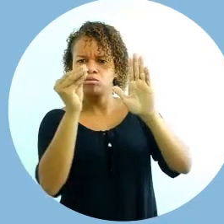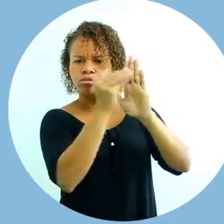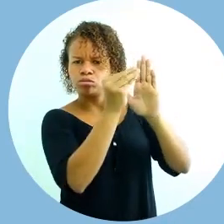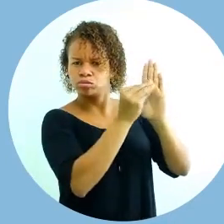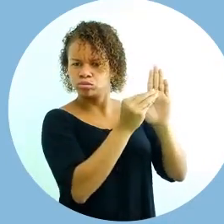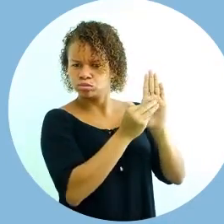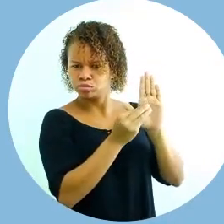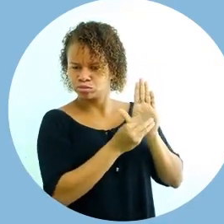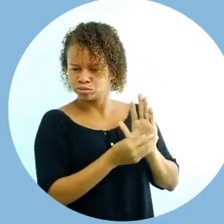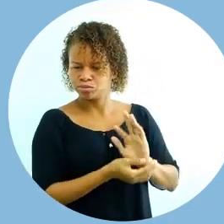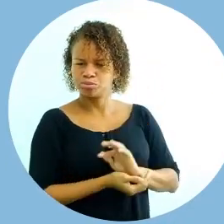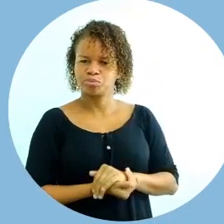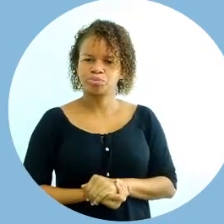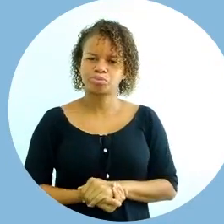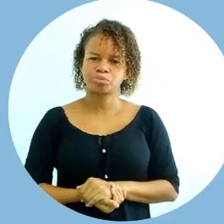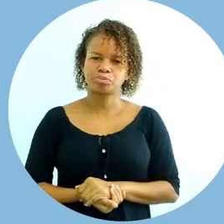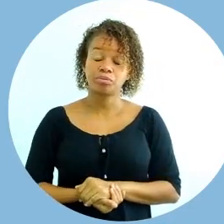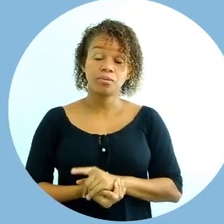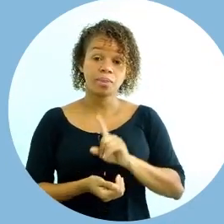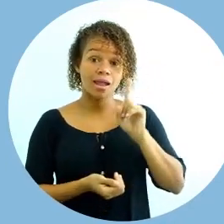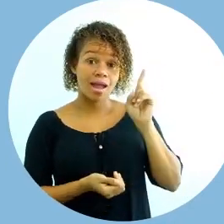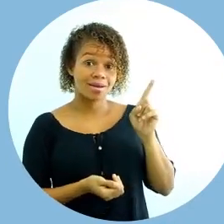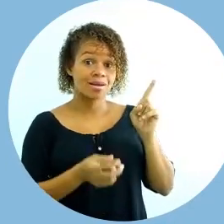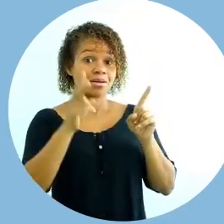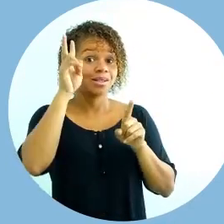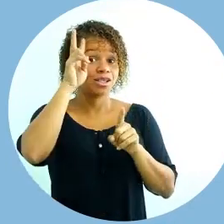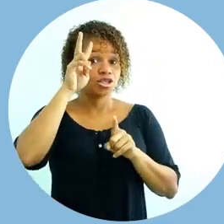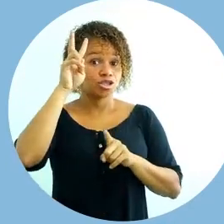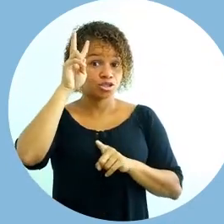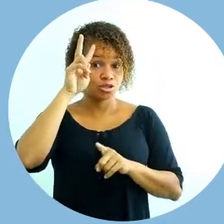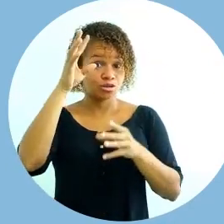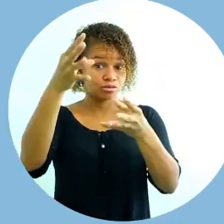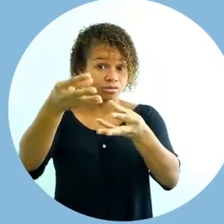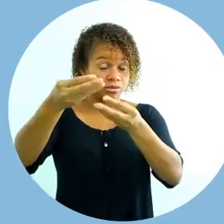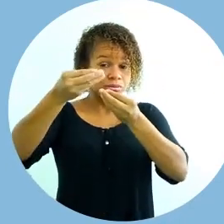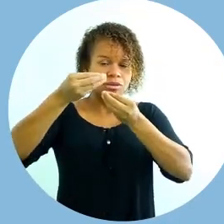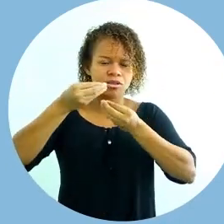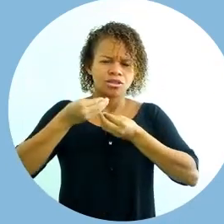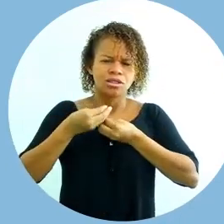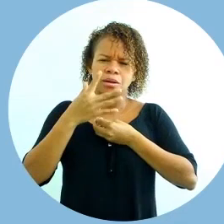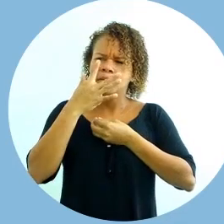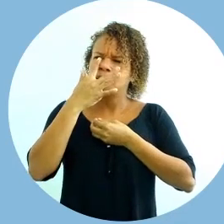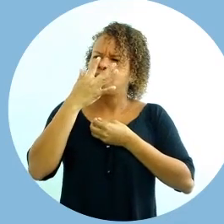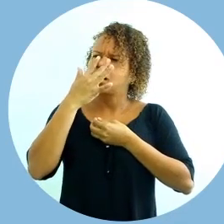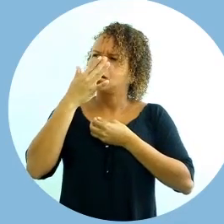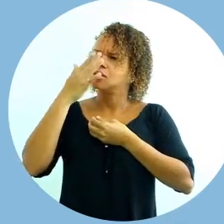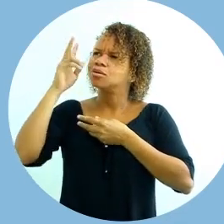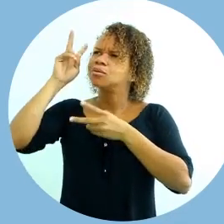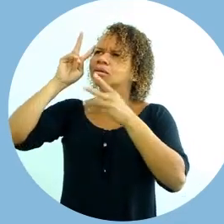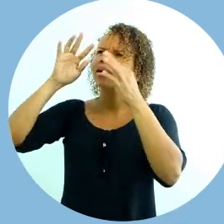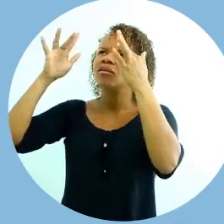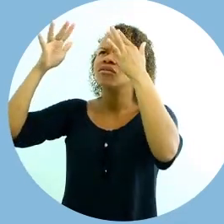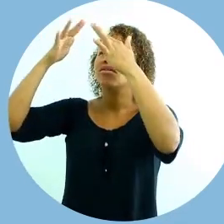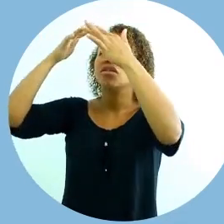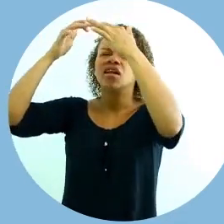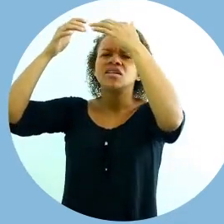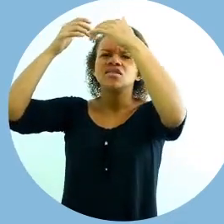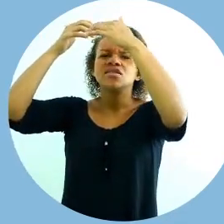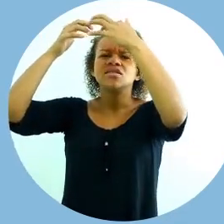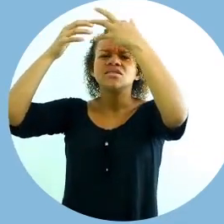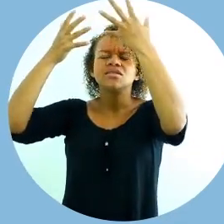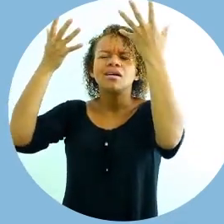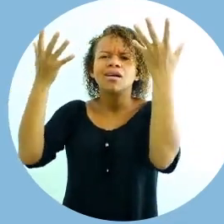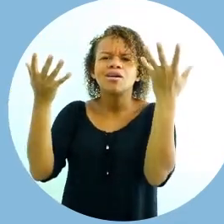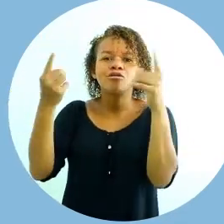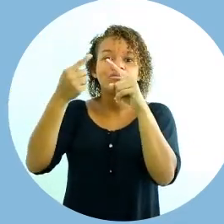Essa parte da história traz para a gente uma relevância muito grande, porque o vídeo-arte, de certa